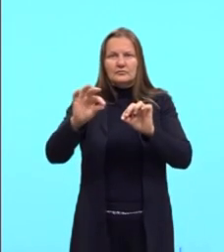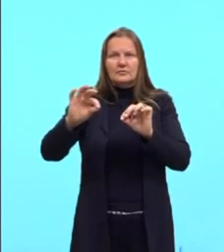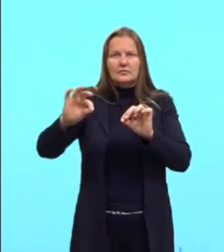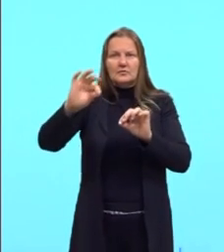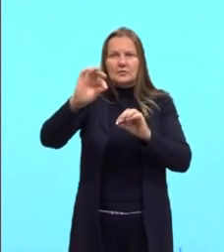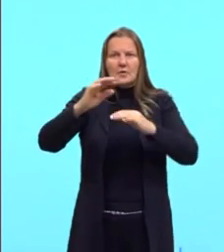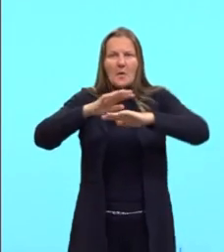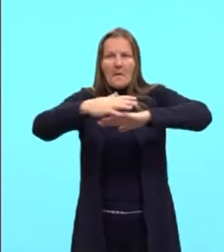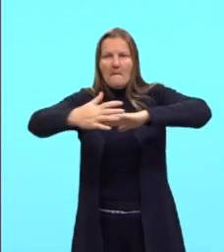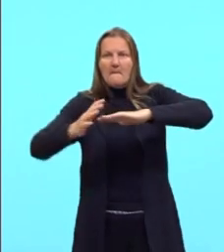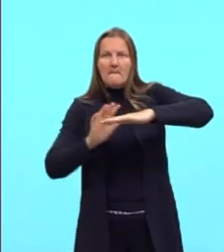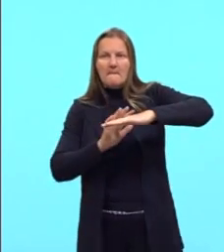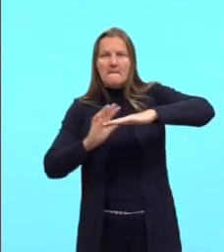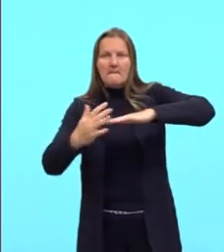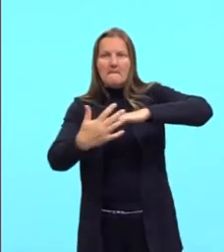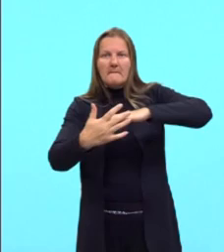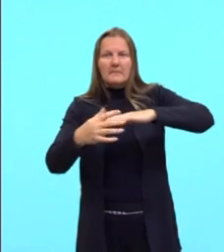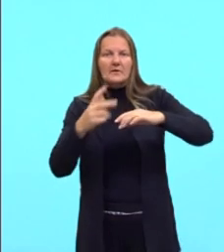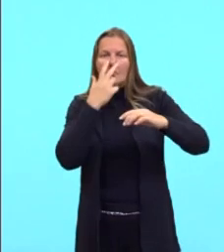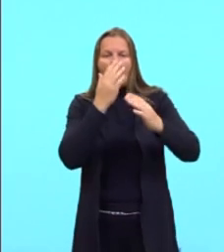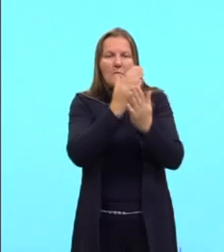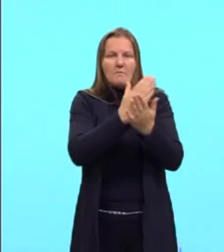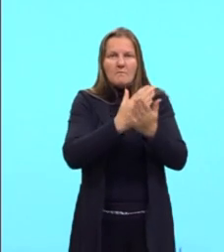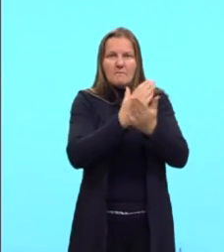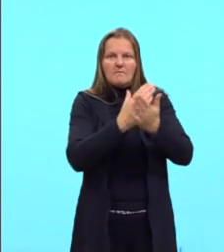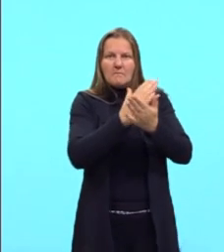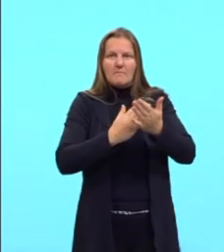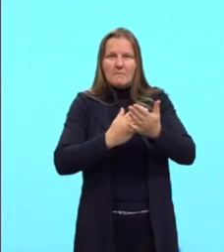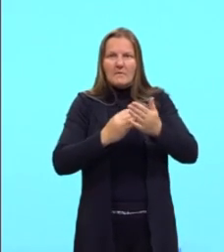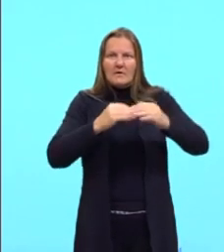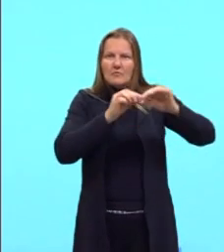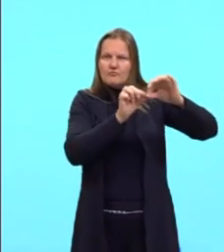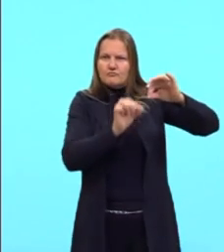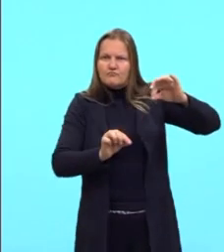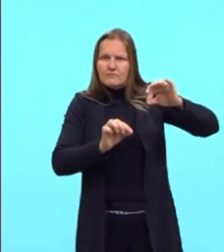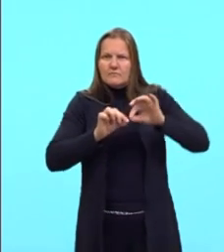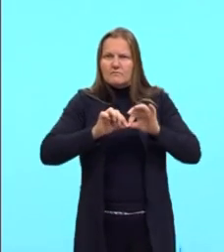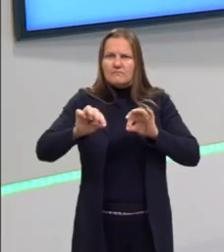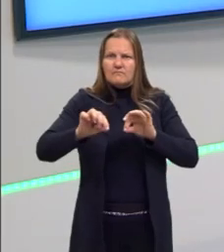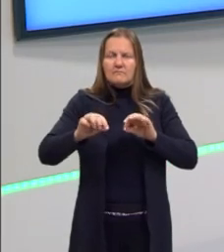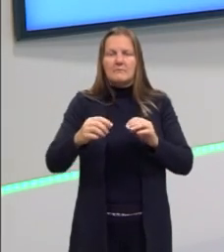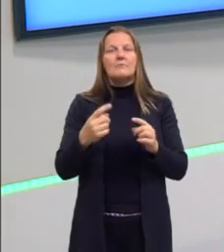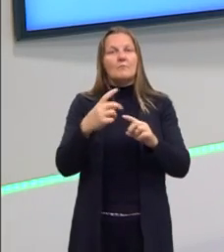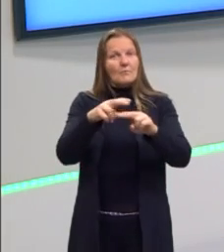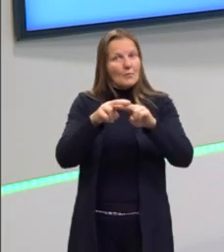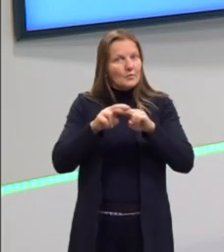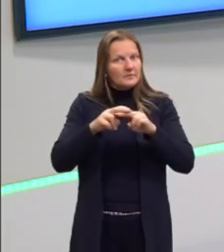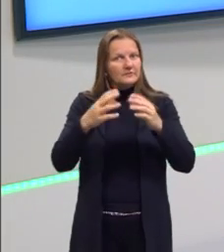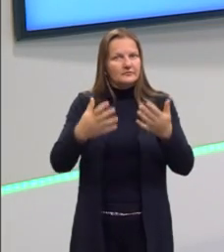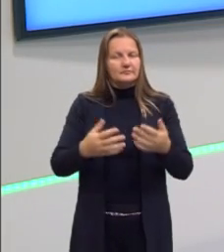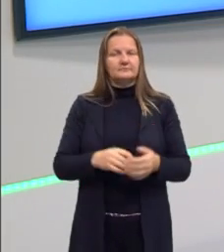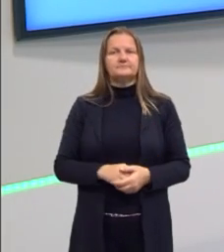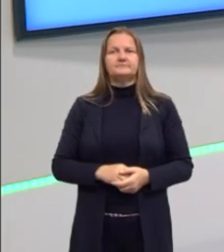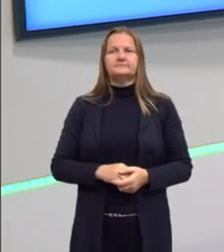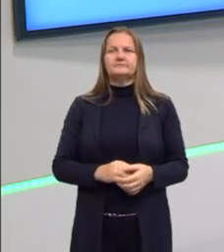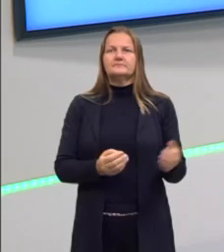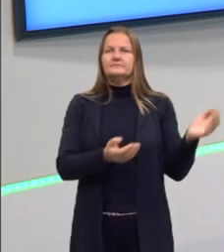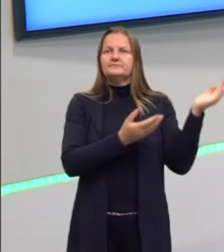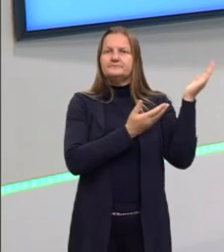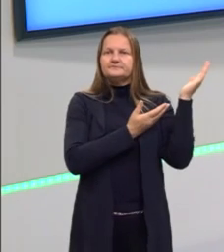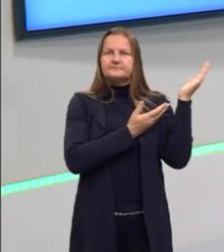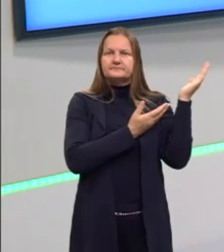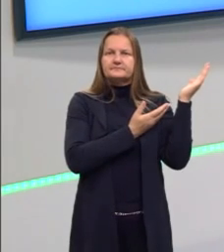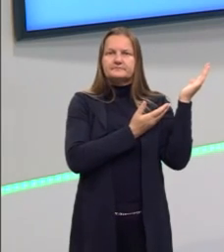fronteira, elas foram só fatiadas e cortadas, né? Vamos passar mais um slidezinho. Olha lá,